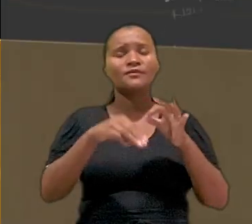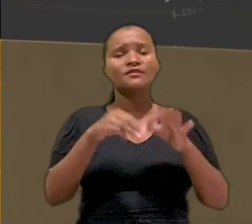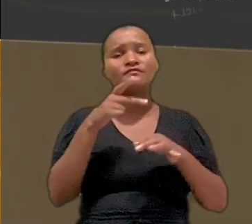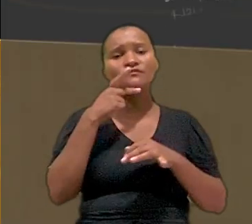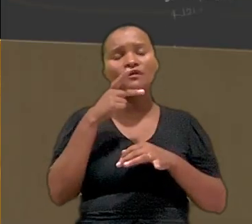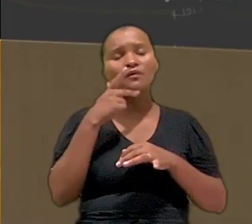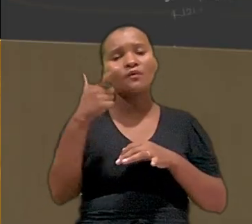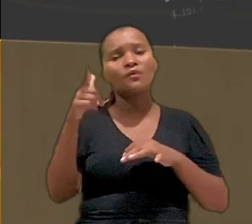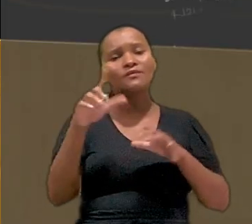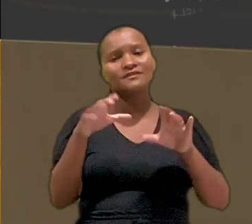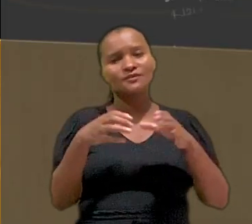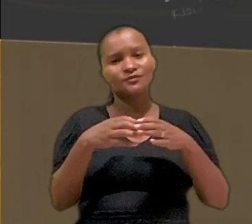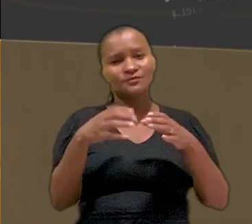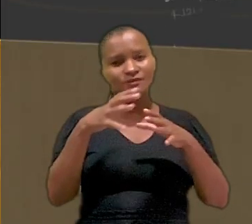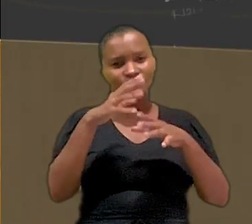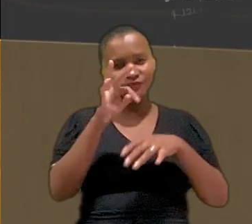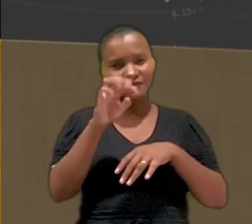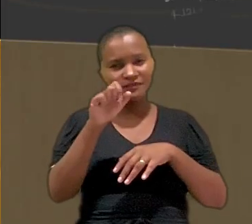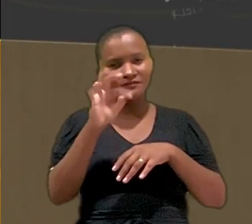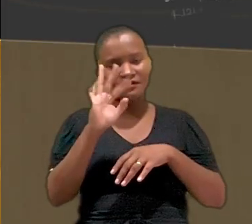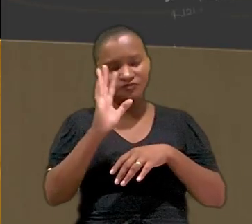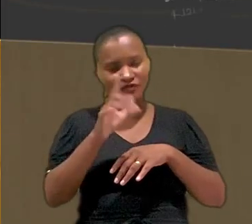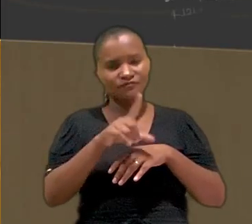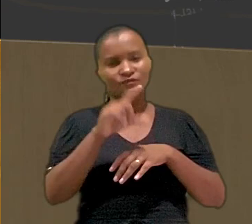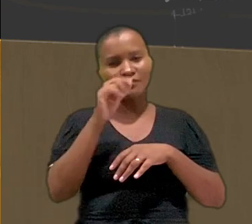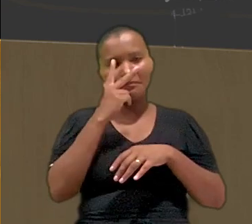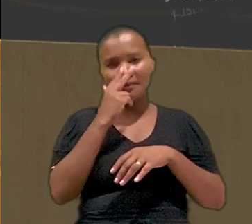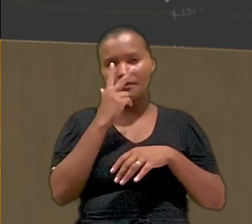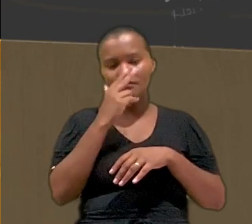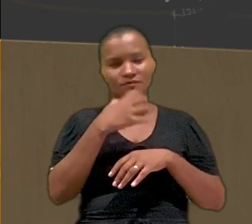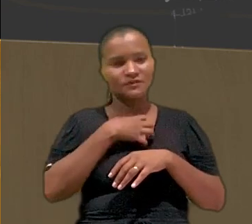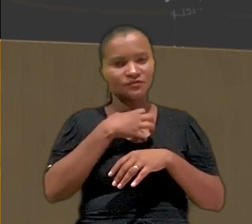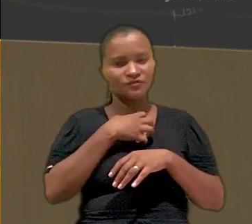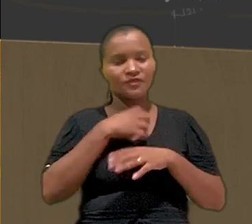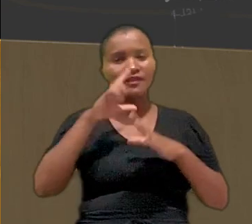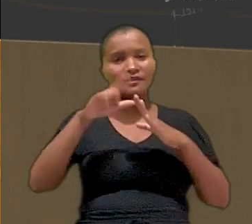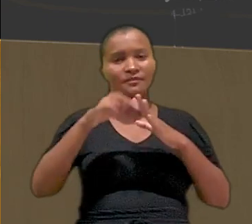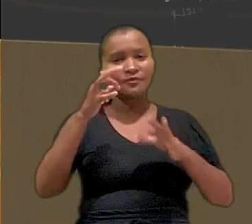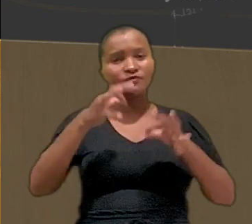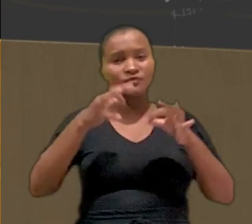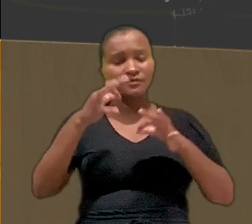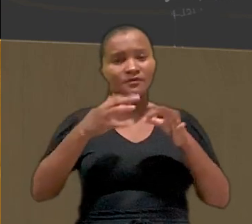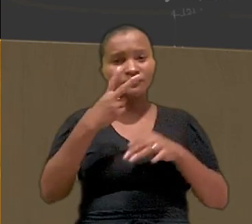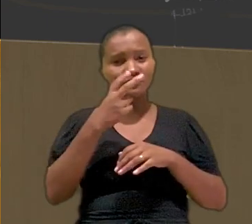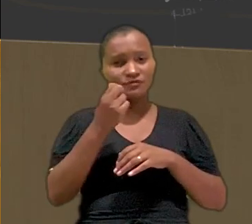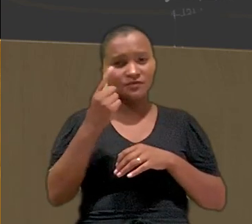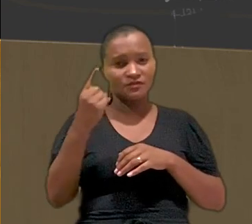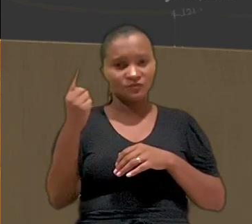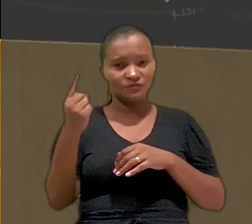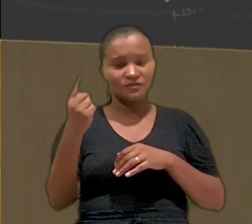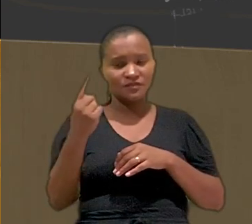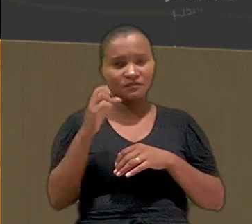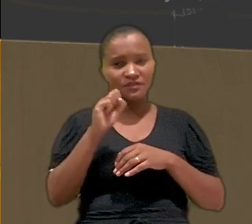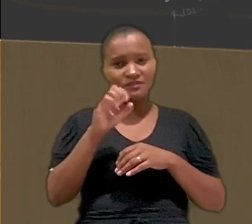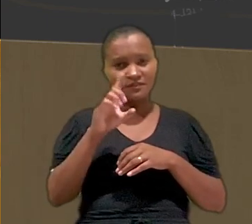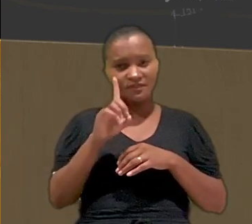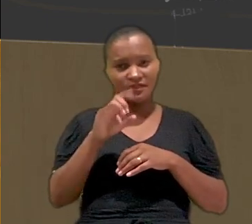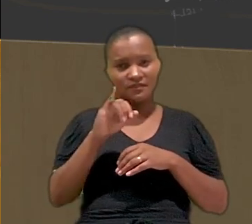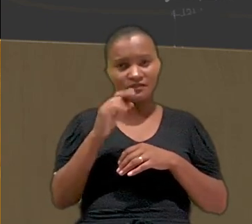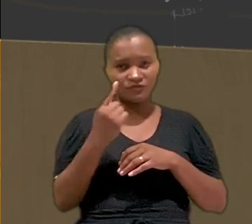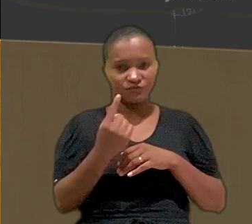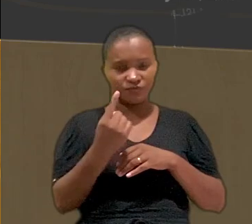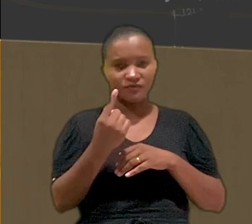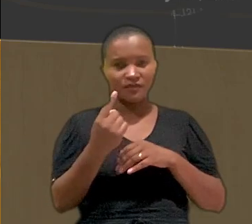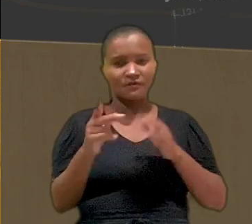O ministro destacou ainda que outras turmas do TST já decidiram no mesmo sentido, depois de um julgamento de 2011 da SDI 1,